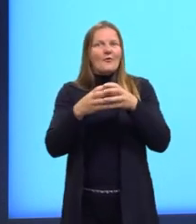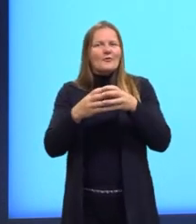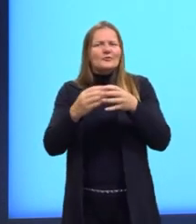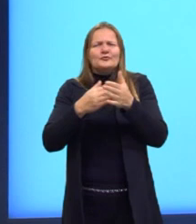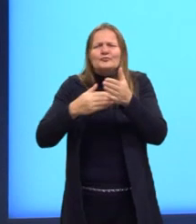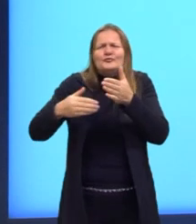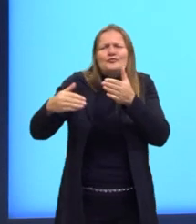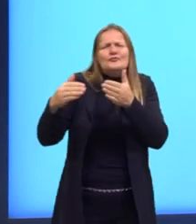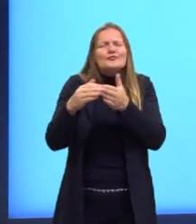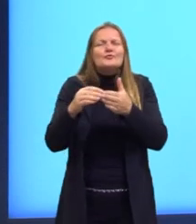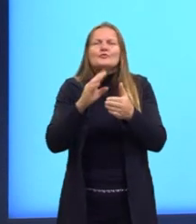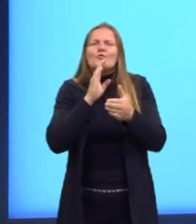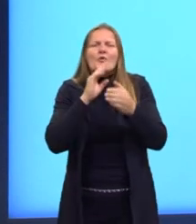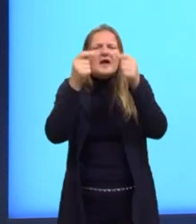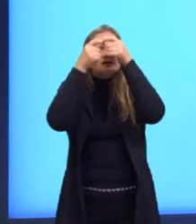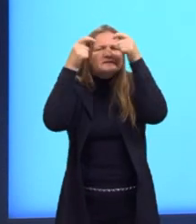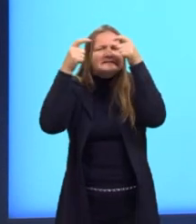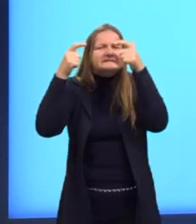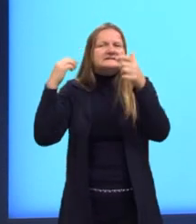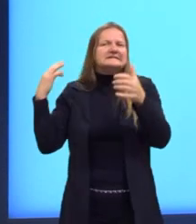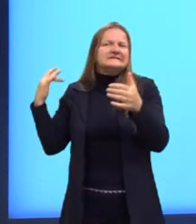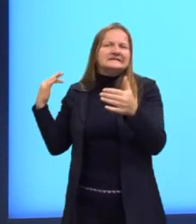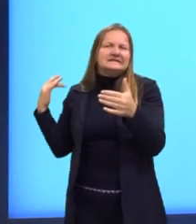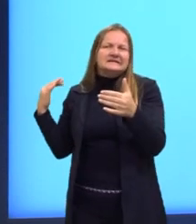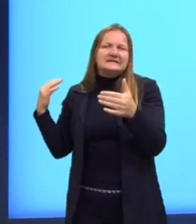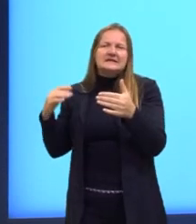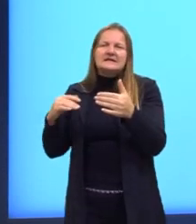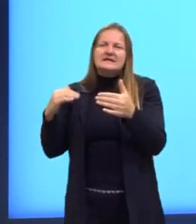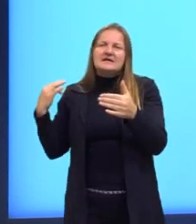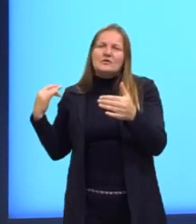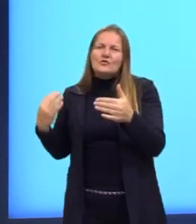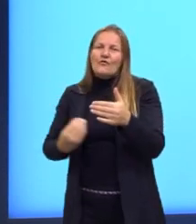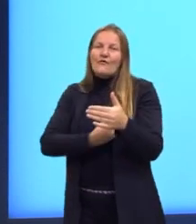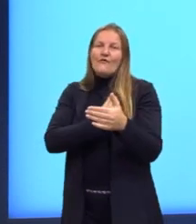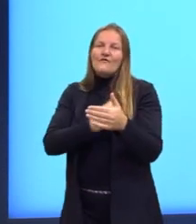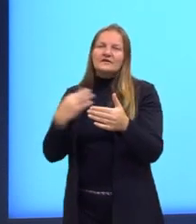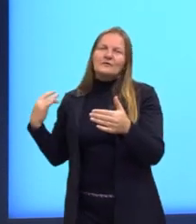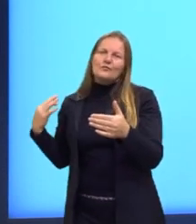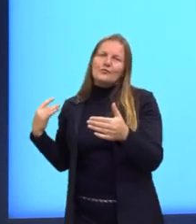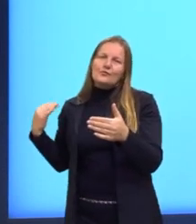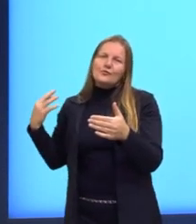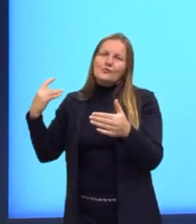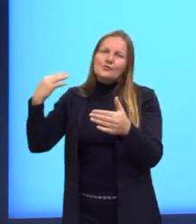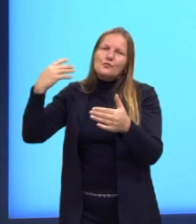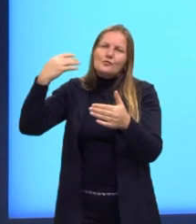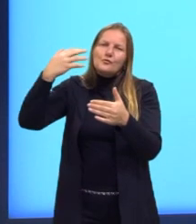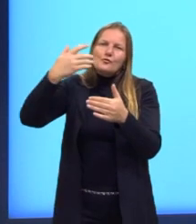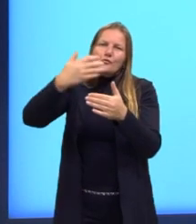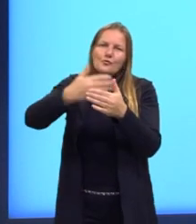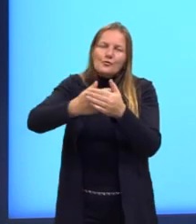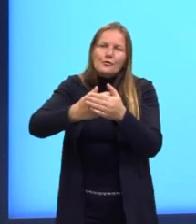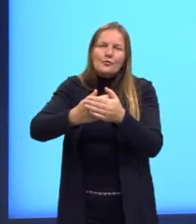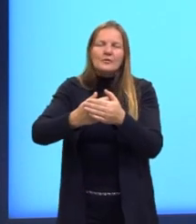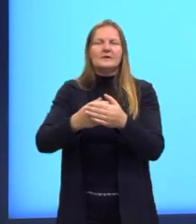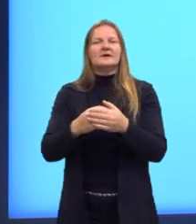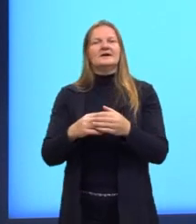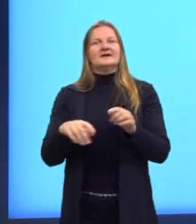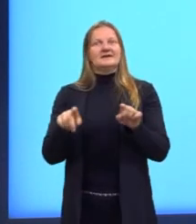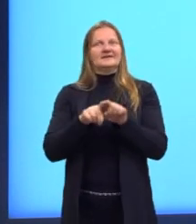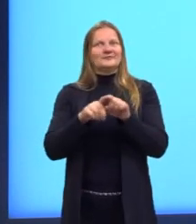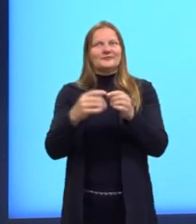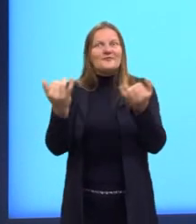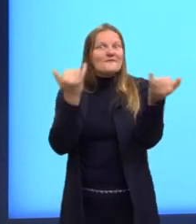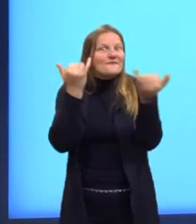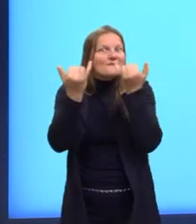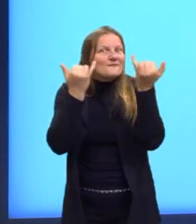todo o conhecimento que adquirimos da nossa vida. E essa reunião vai ser oriunda das